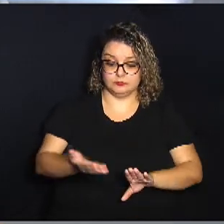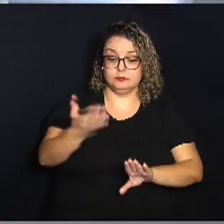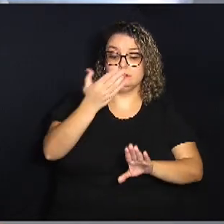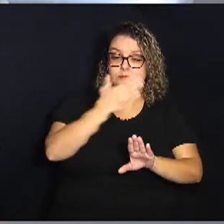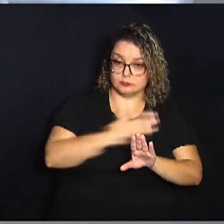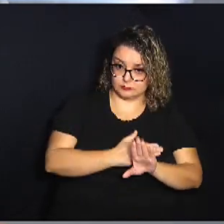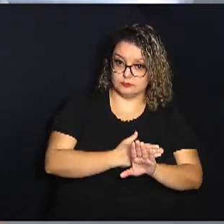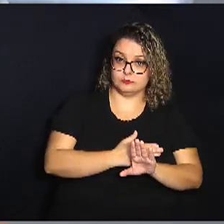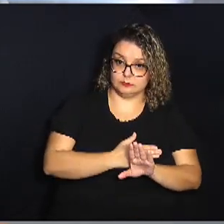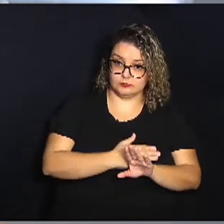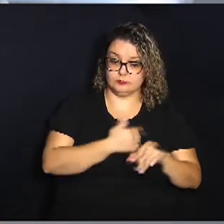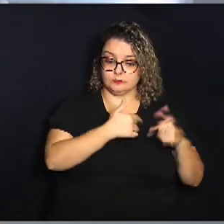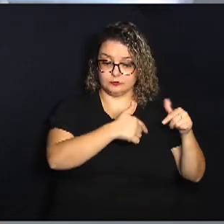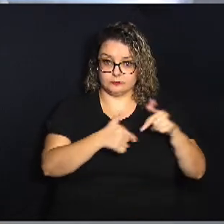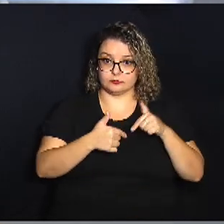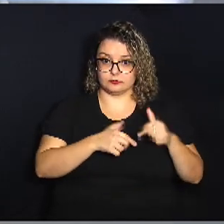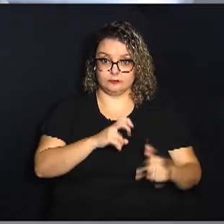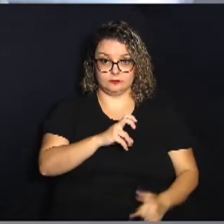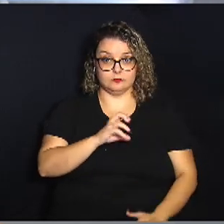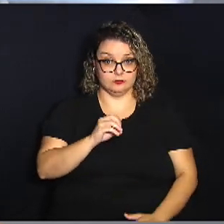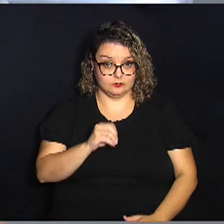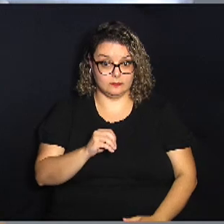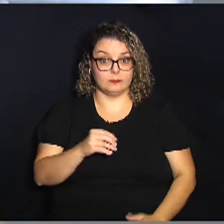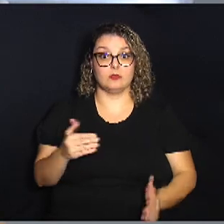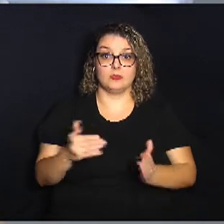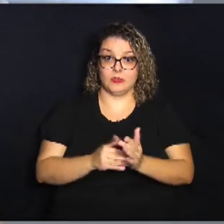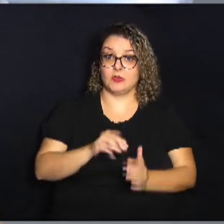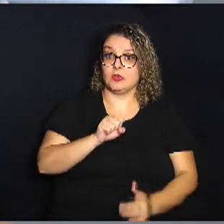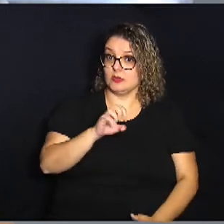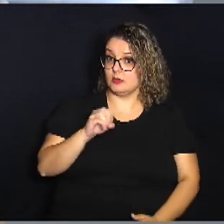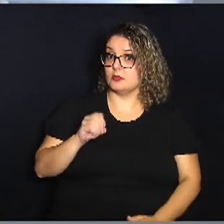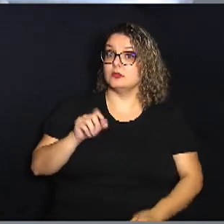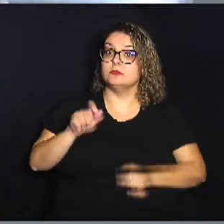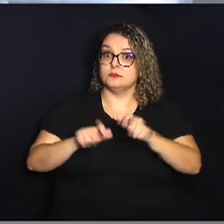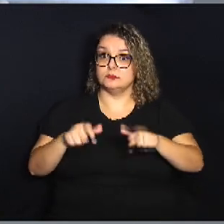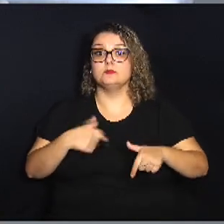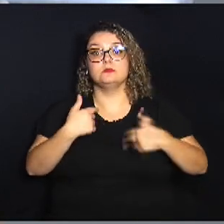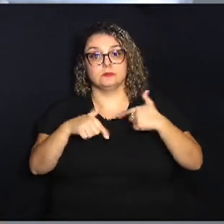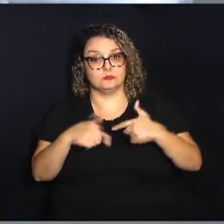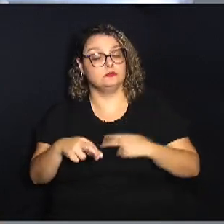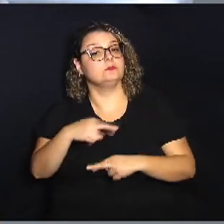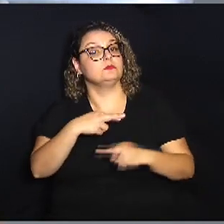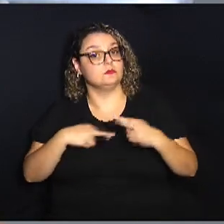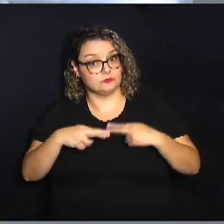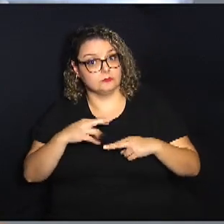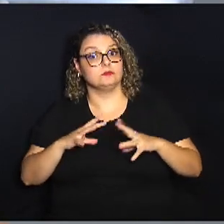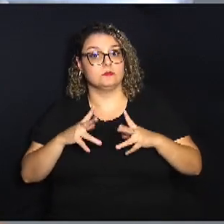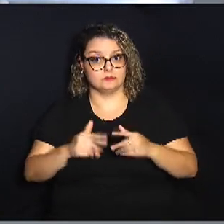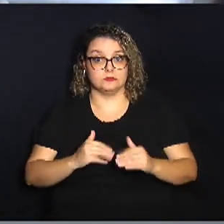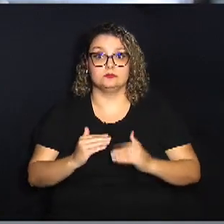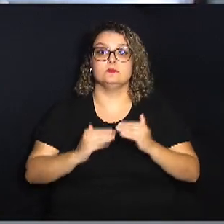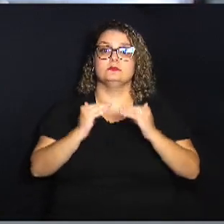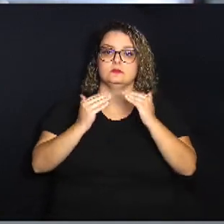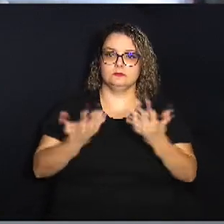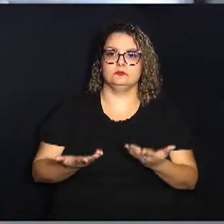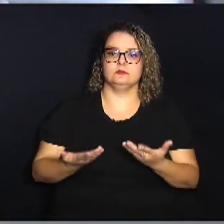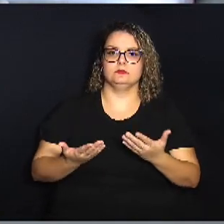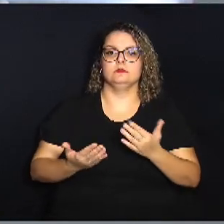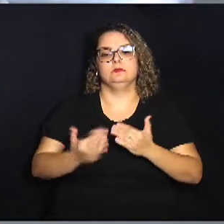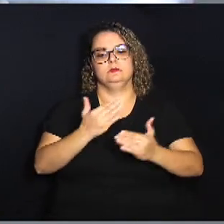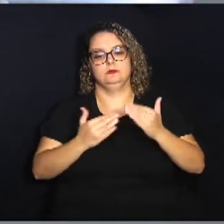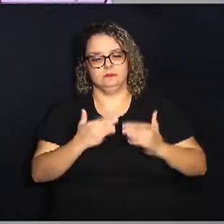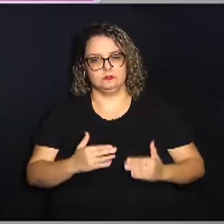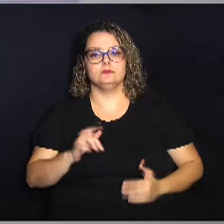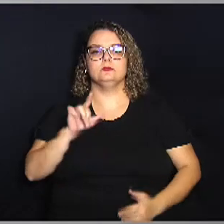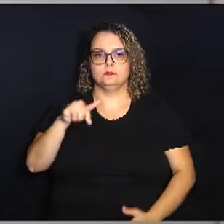nos bastidores, cerca de 500 a 800 pessoas que estão ligadas a toda essa construção e a desconstrução também